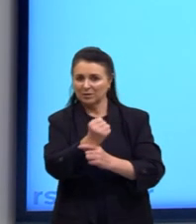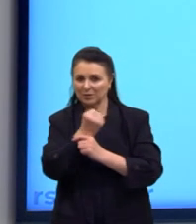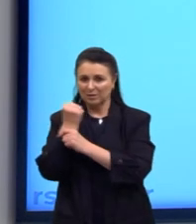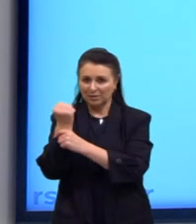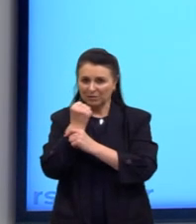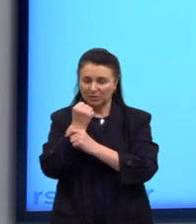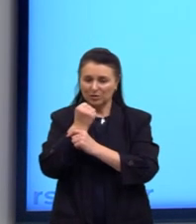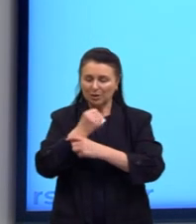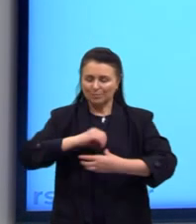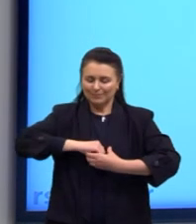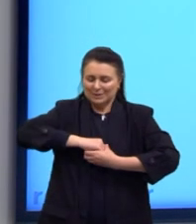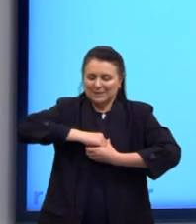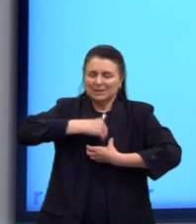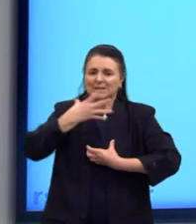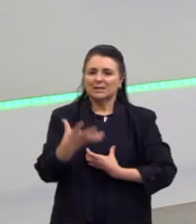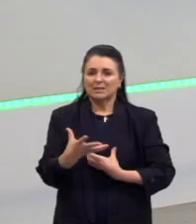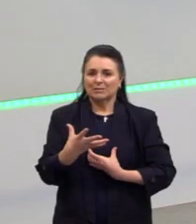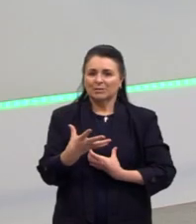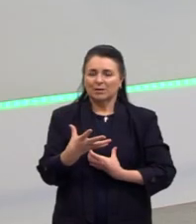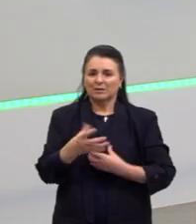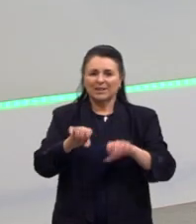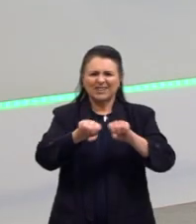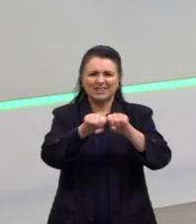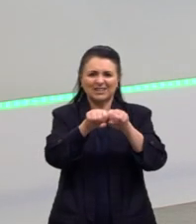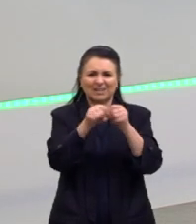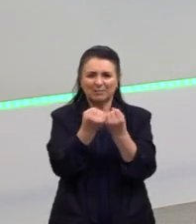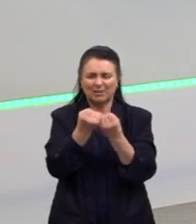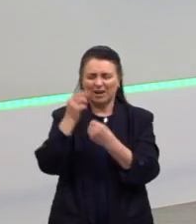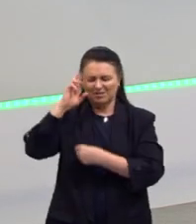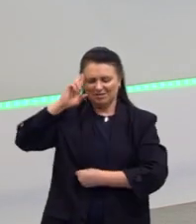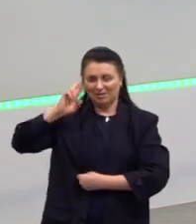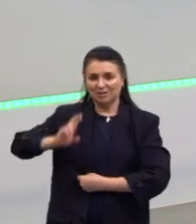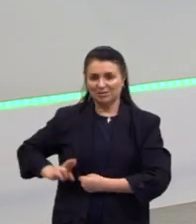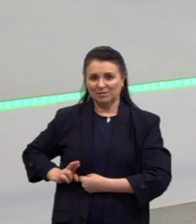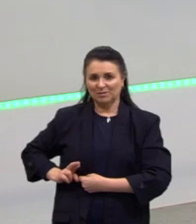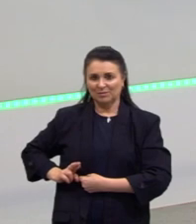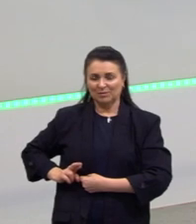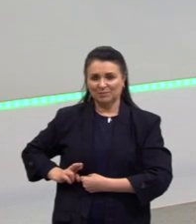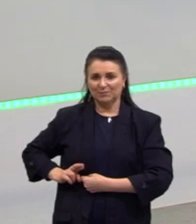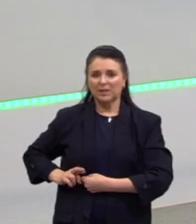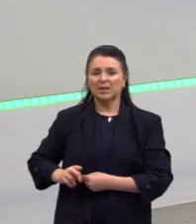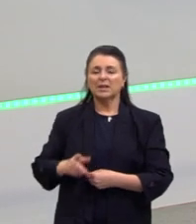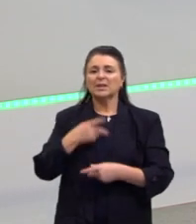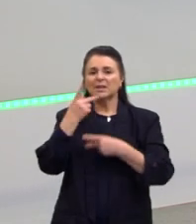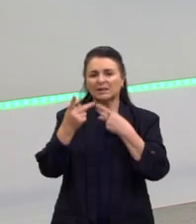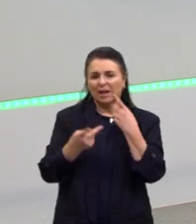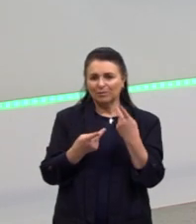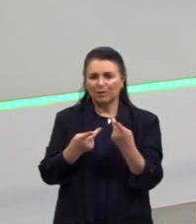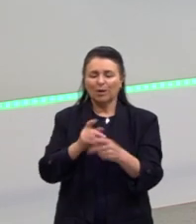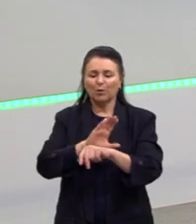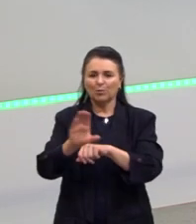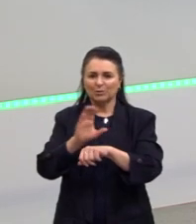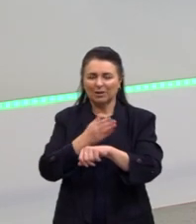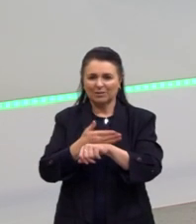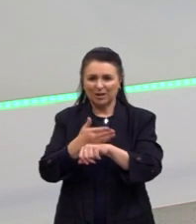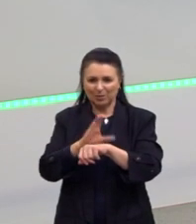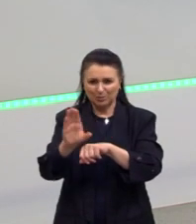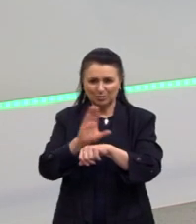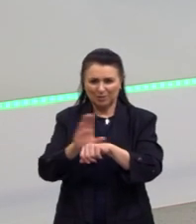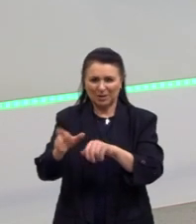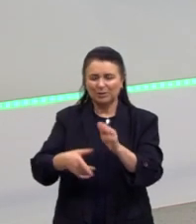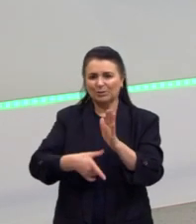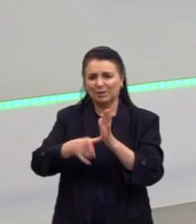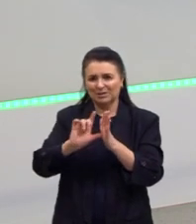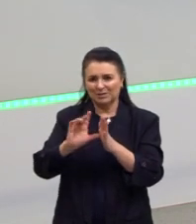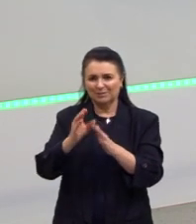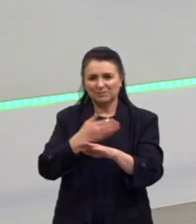de uma espontaneidade, quebrar aquele racionalismo a quem nós vínhamos acostumados. Certo? E,